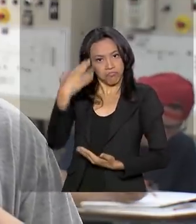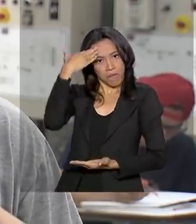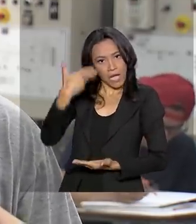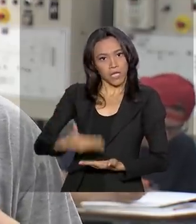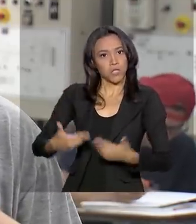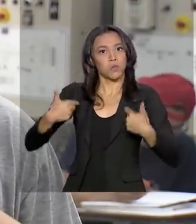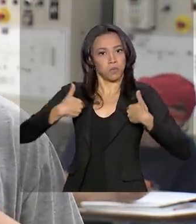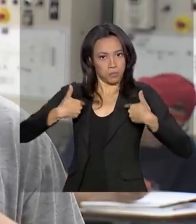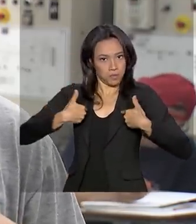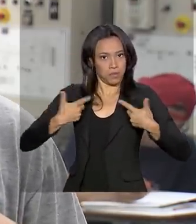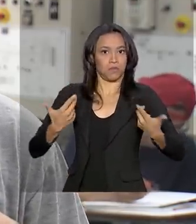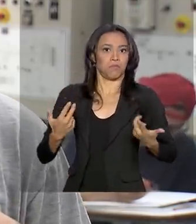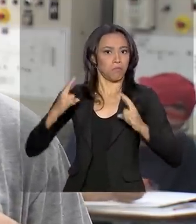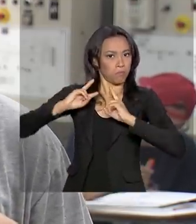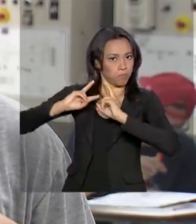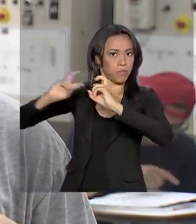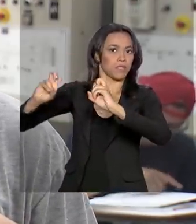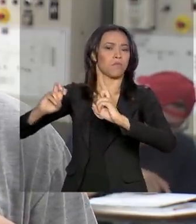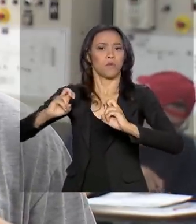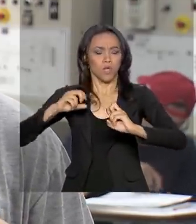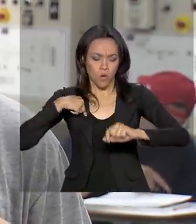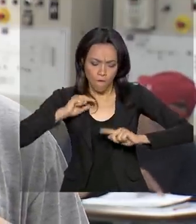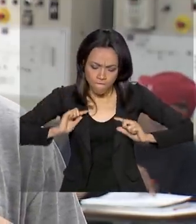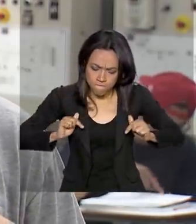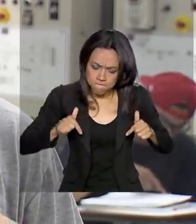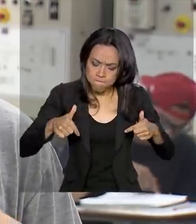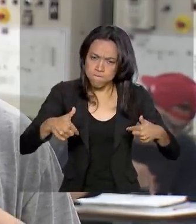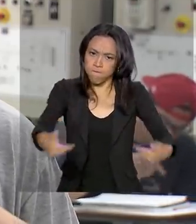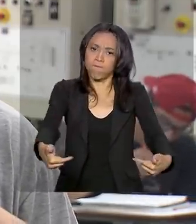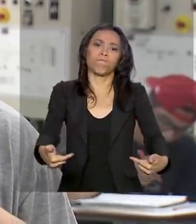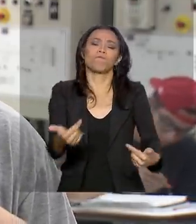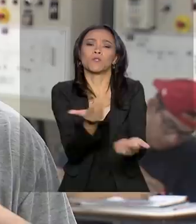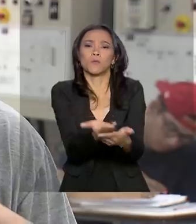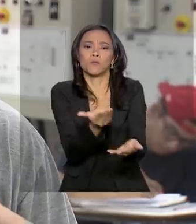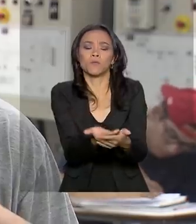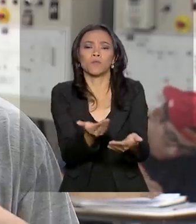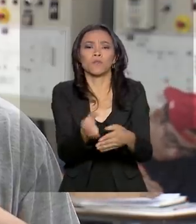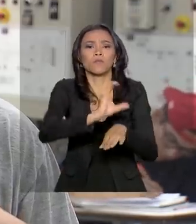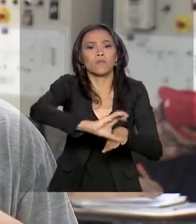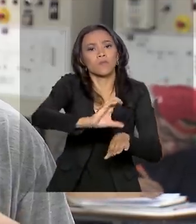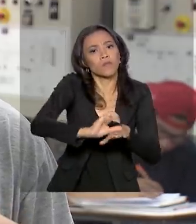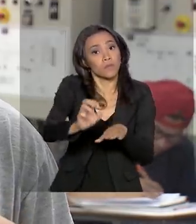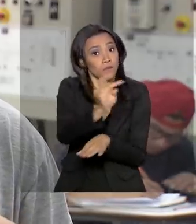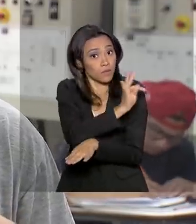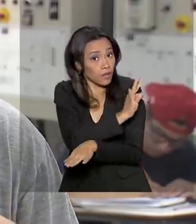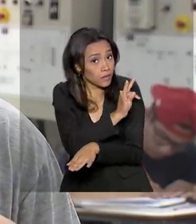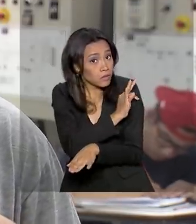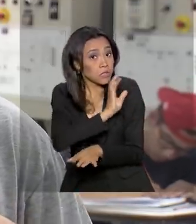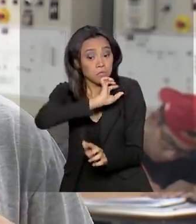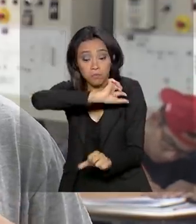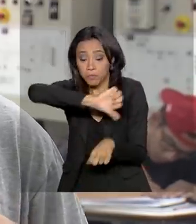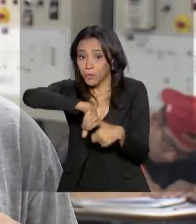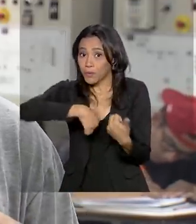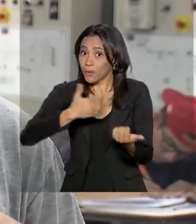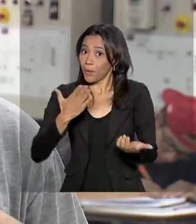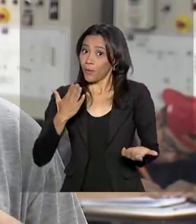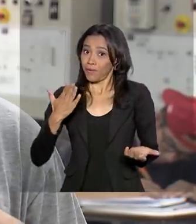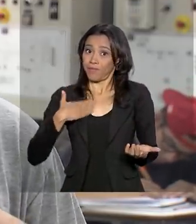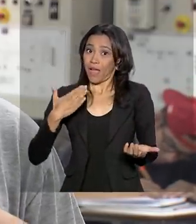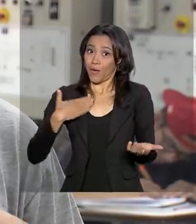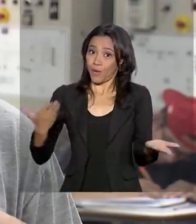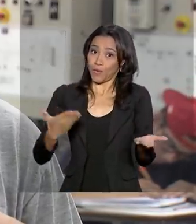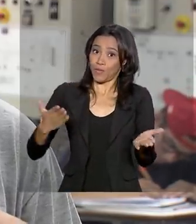e viu também a minha dedicação de estar fazendo um curso técnico e mudou a minha classificação para